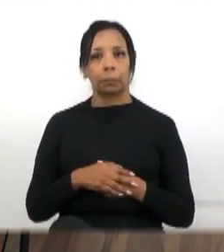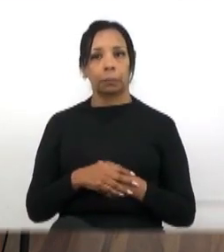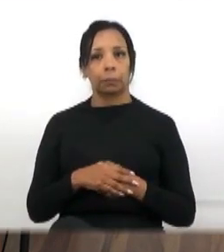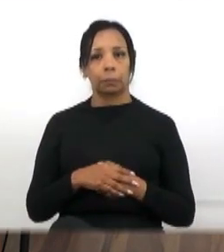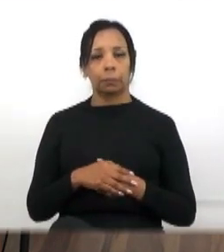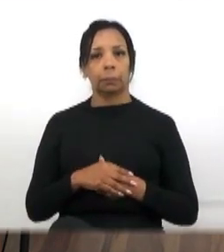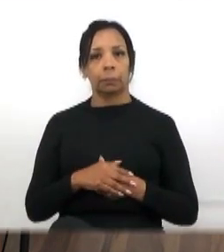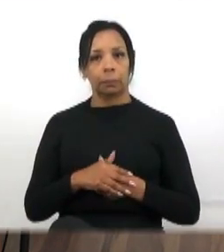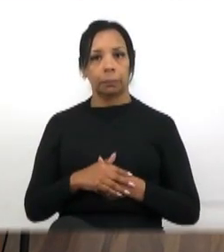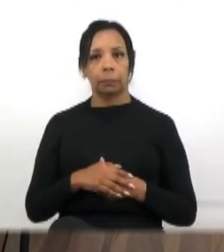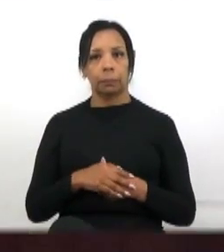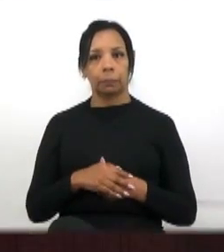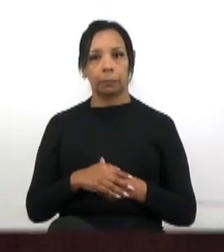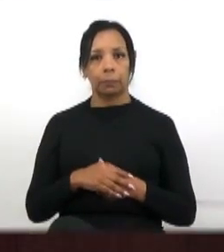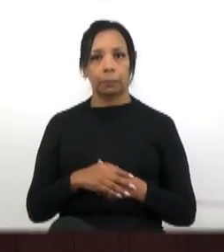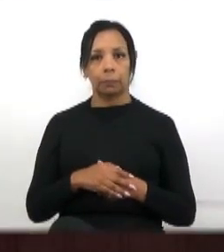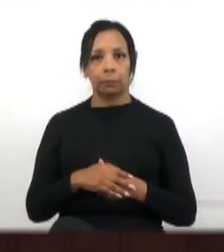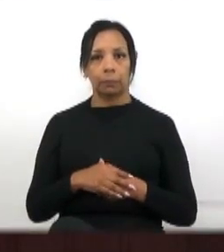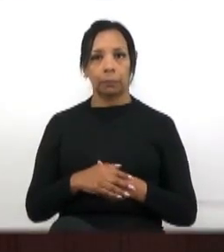Toca o barco, senhora presidente.